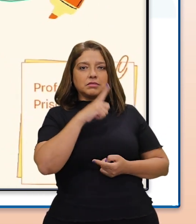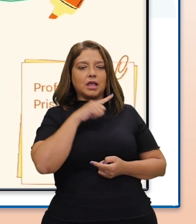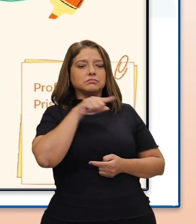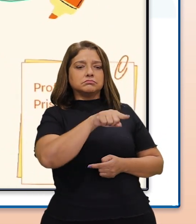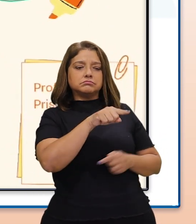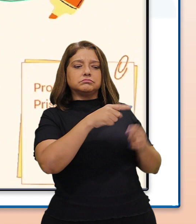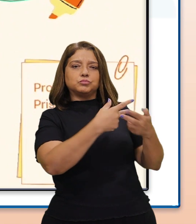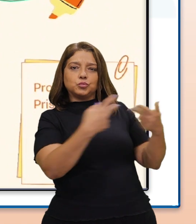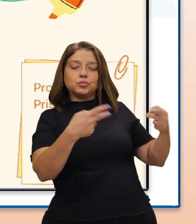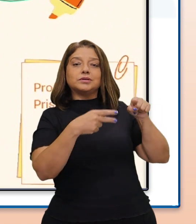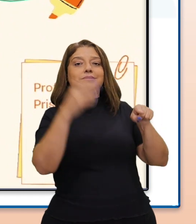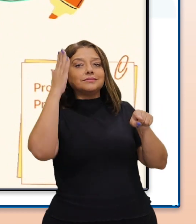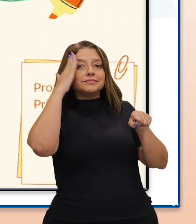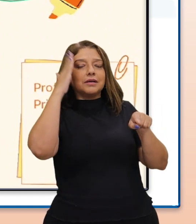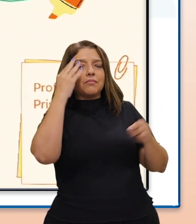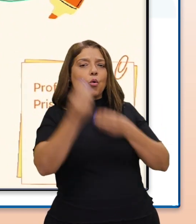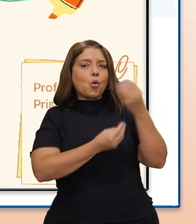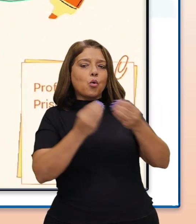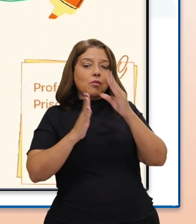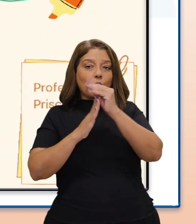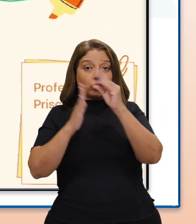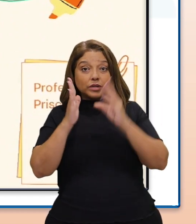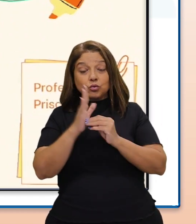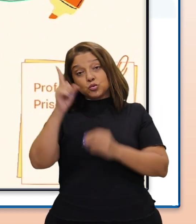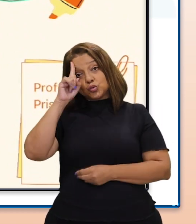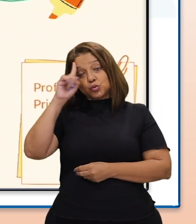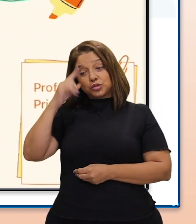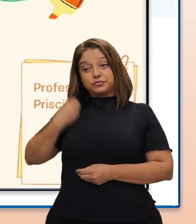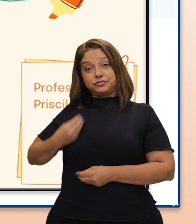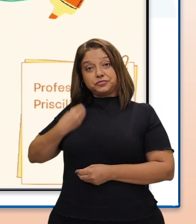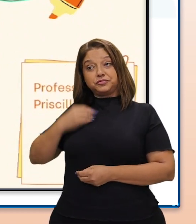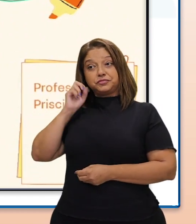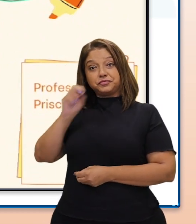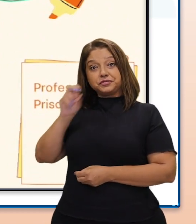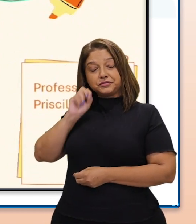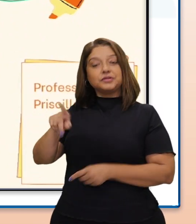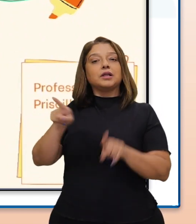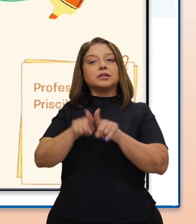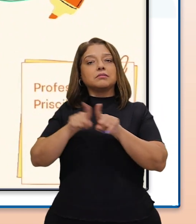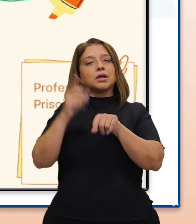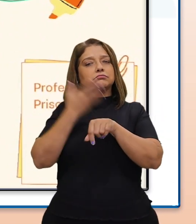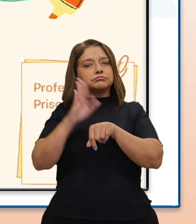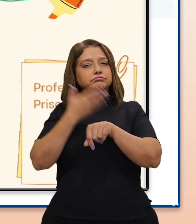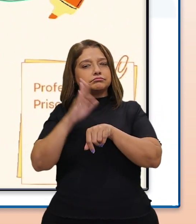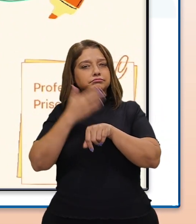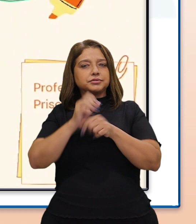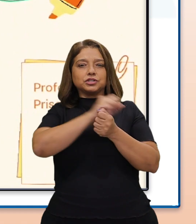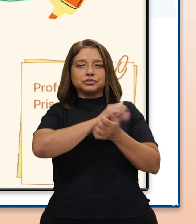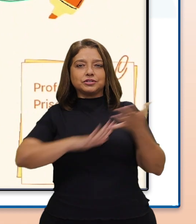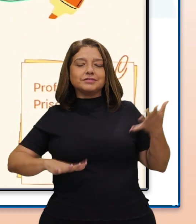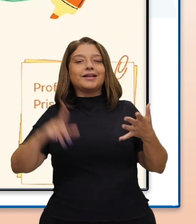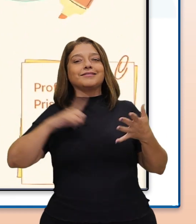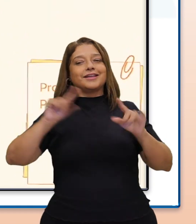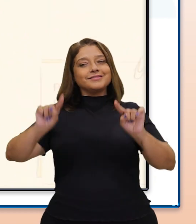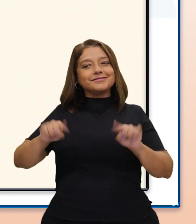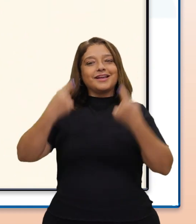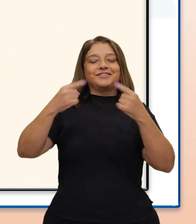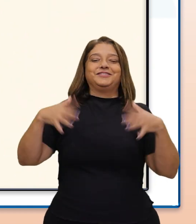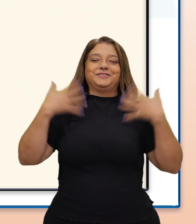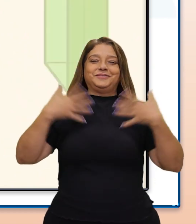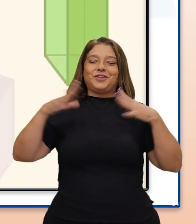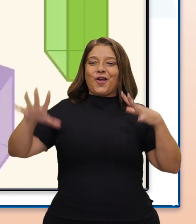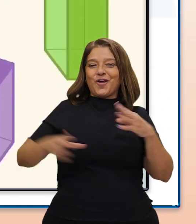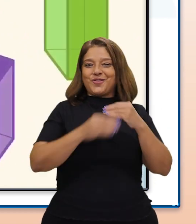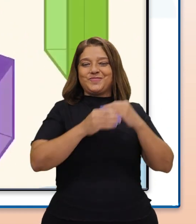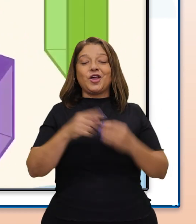entender a aplicação desse conteúdo para o nosso dia a dia, fazer exercícios e desafios divertidos para complementar. Vamos